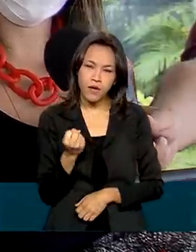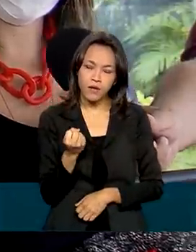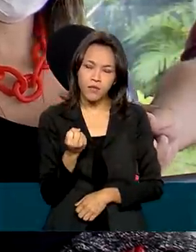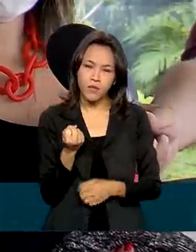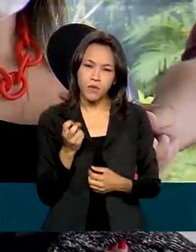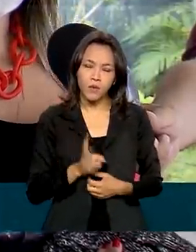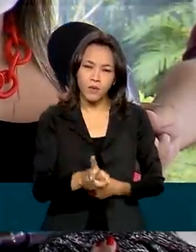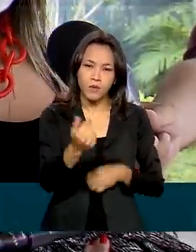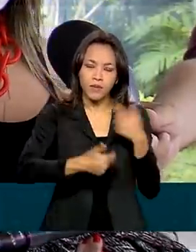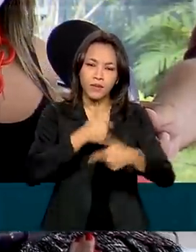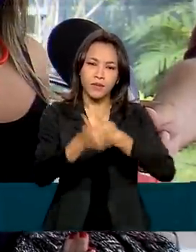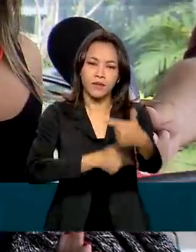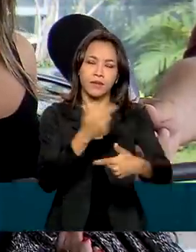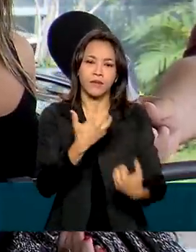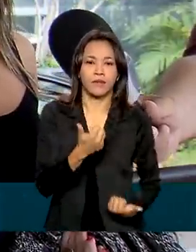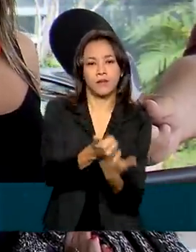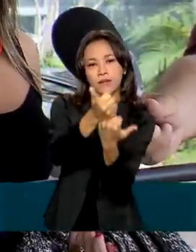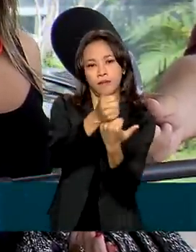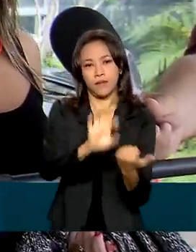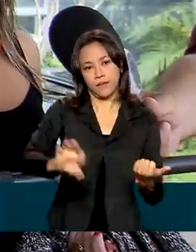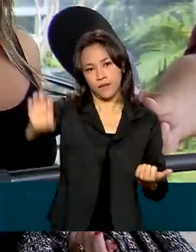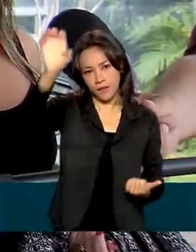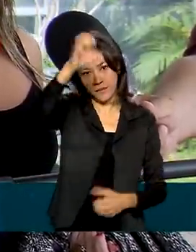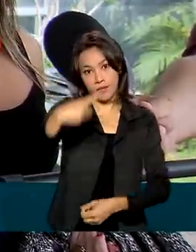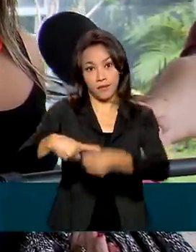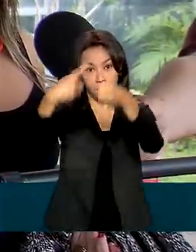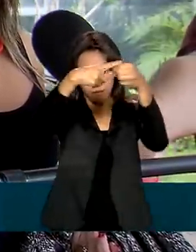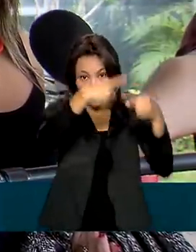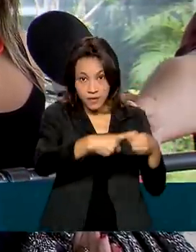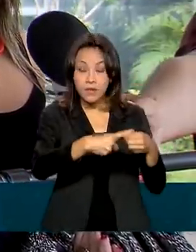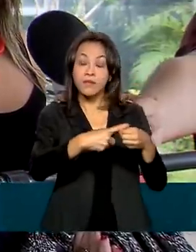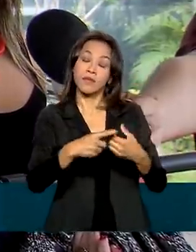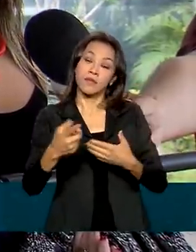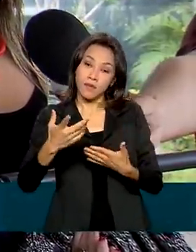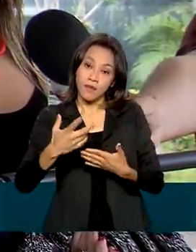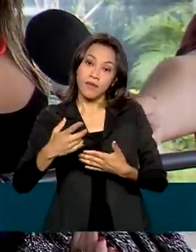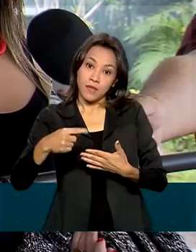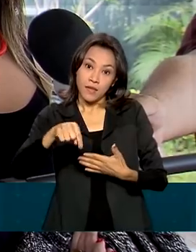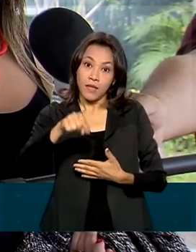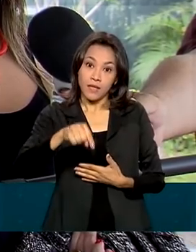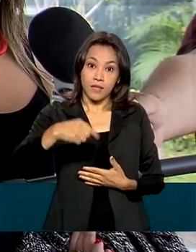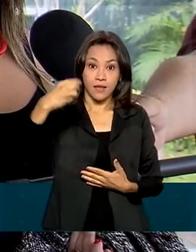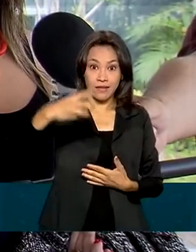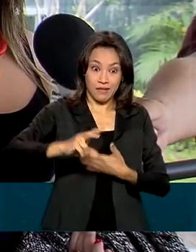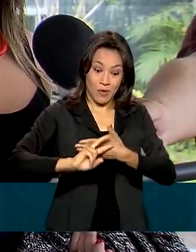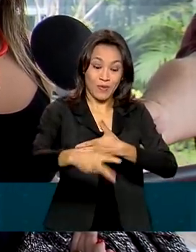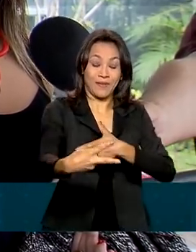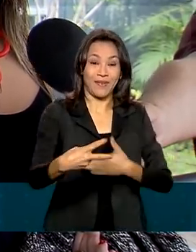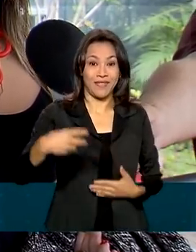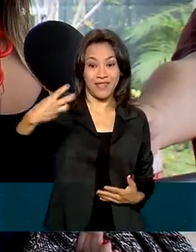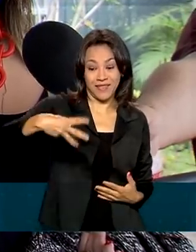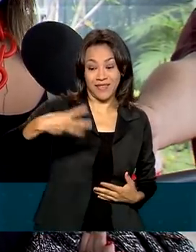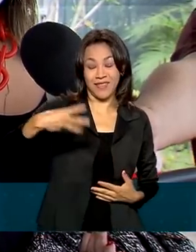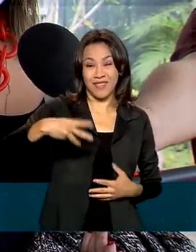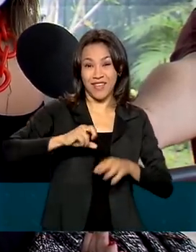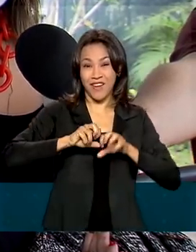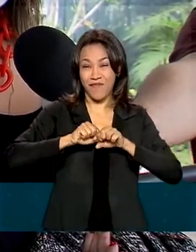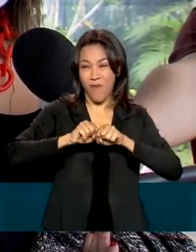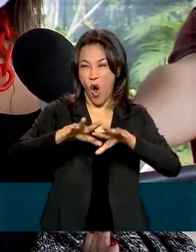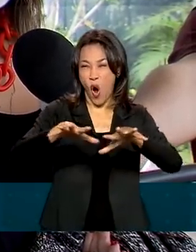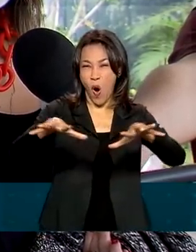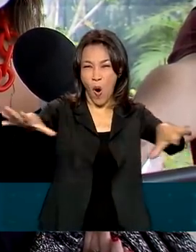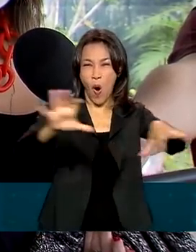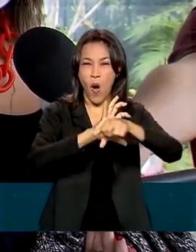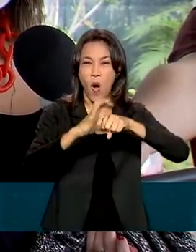para apoiar os estados e municípios e as consequências dessa terceira onda sejam as menores possíveis